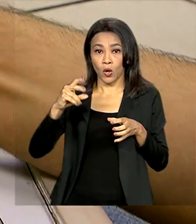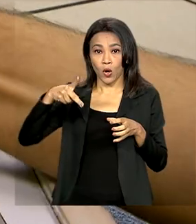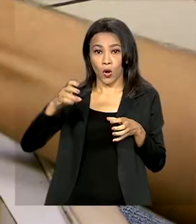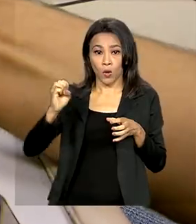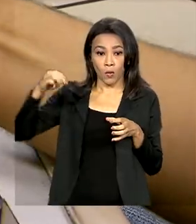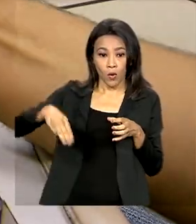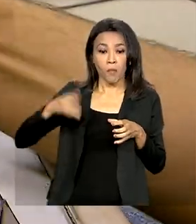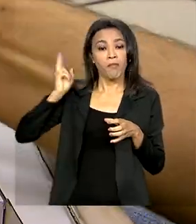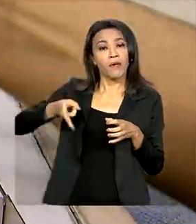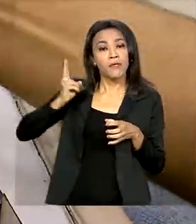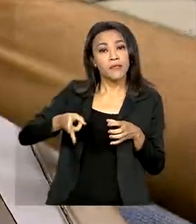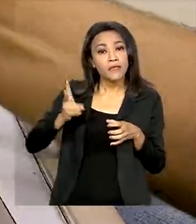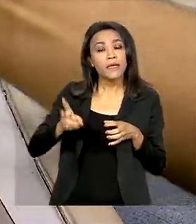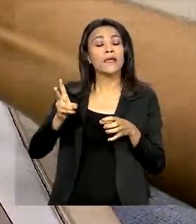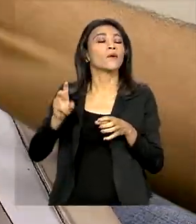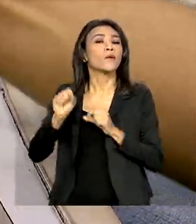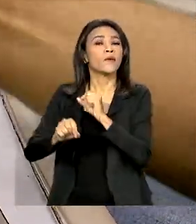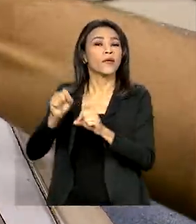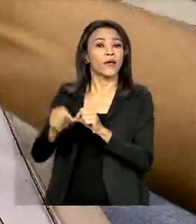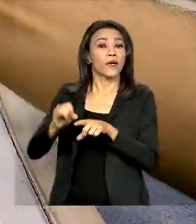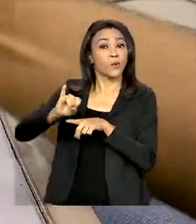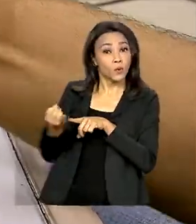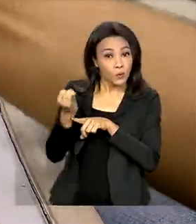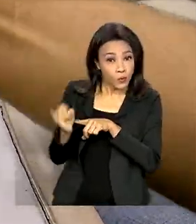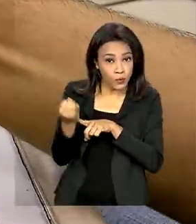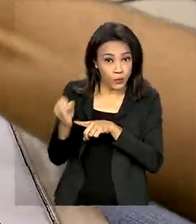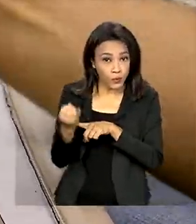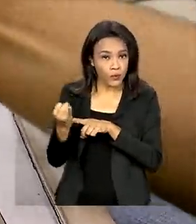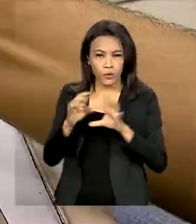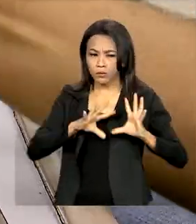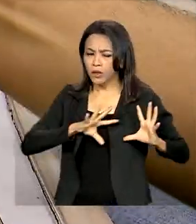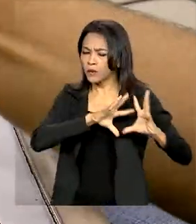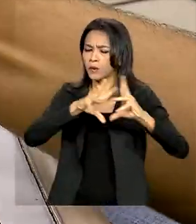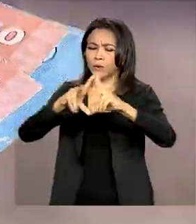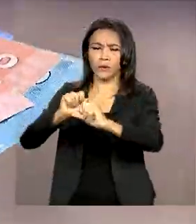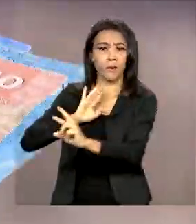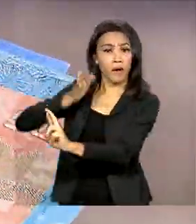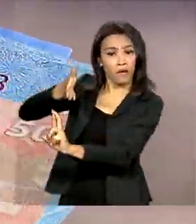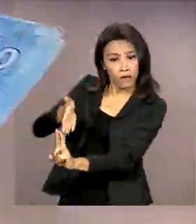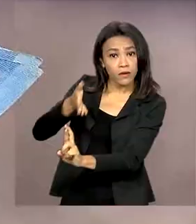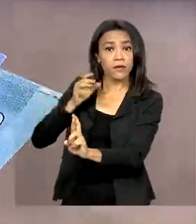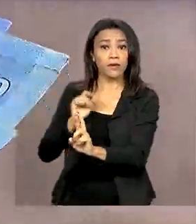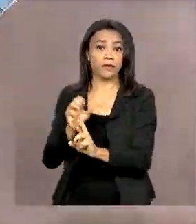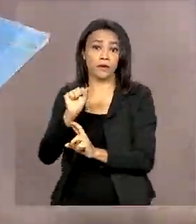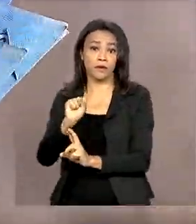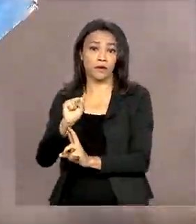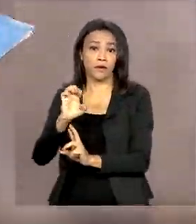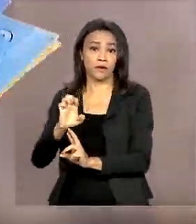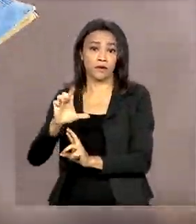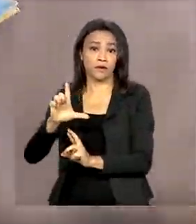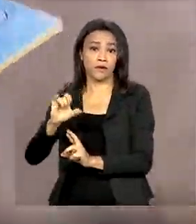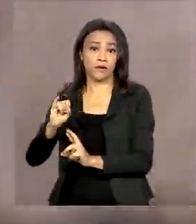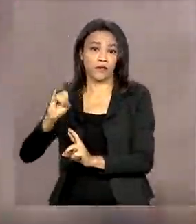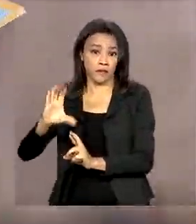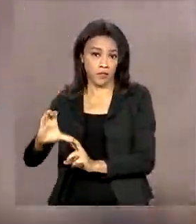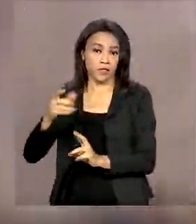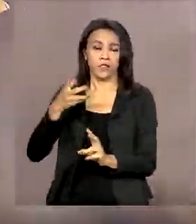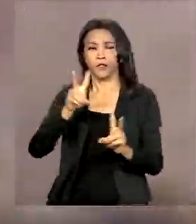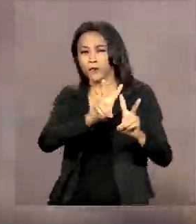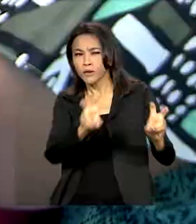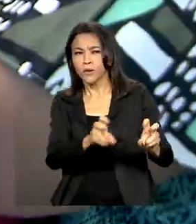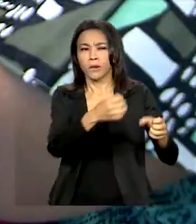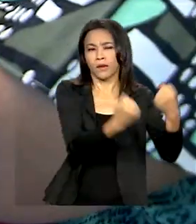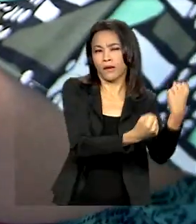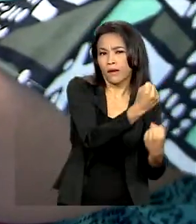Selic, que é a taxa de juros referencial para toda a economia, que vai impactar na taxa de juros cobrada no financiamento de imóveis, de